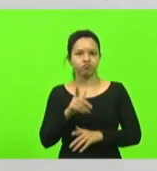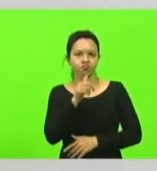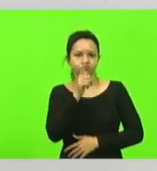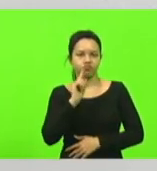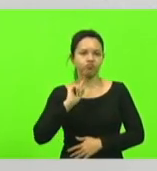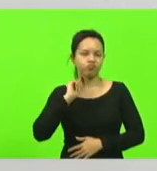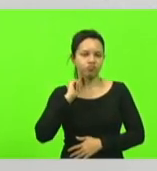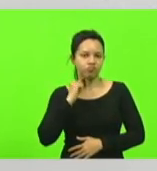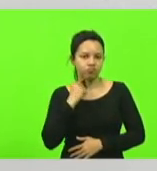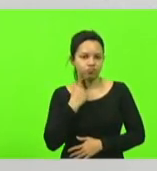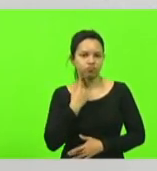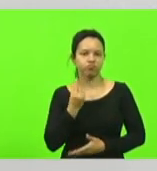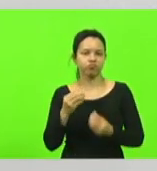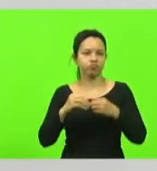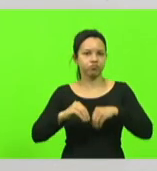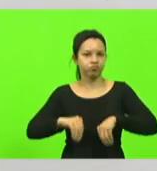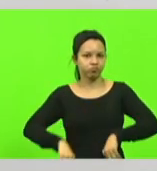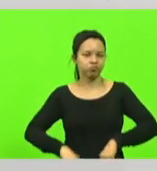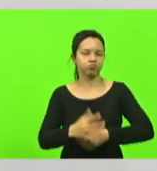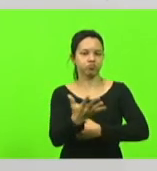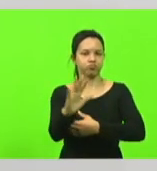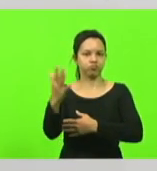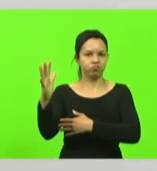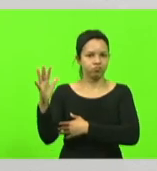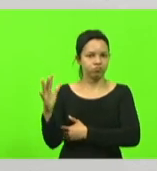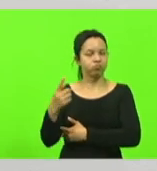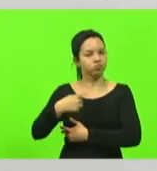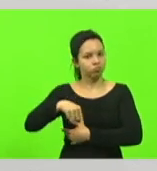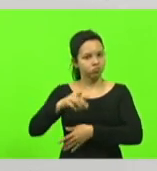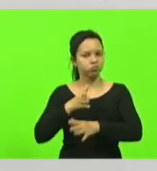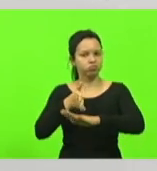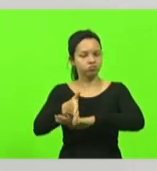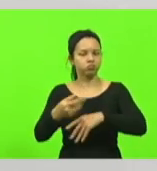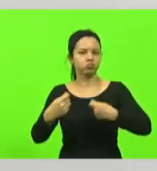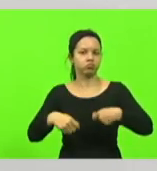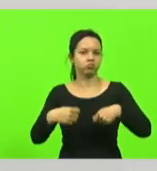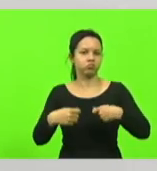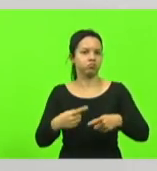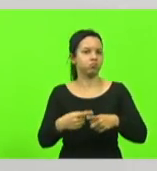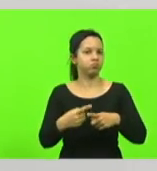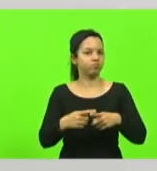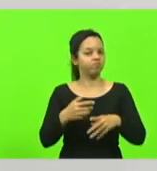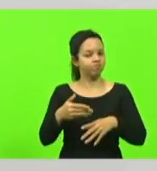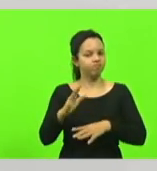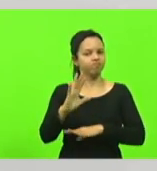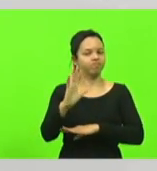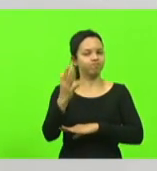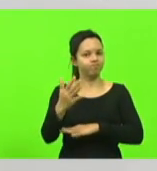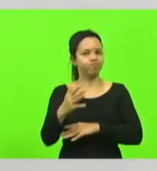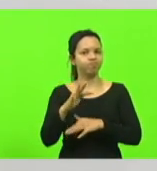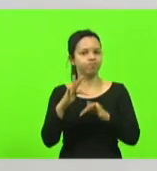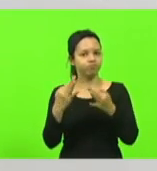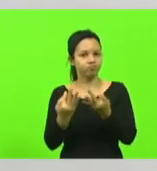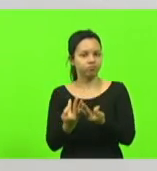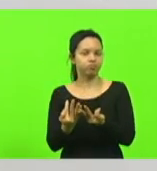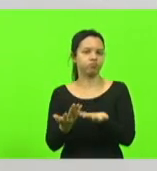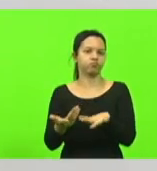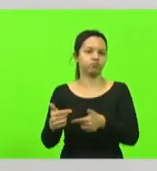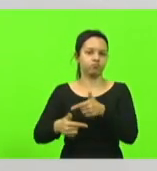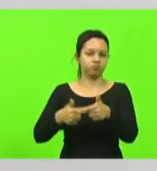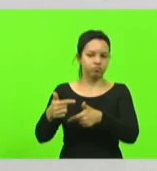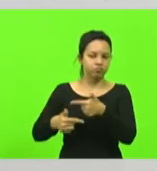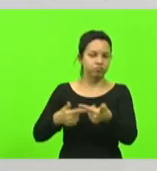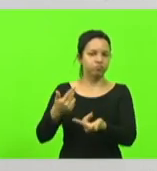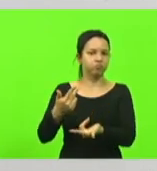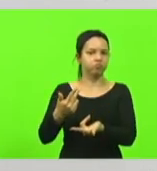a gente tem que chegar uma hora ou outra ali porque senão a gente vai perder famílias que trabalham com isso ali há 30, 40,